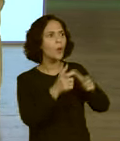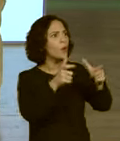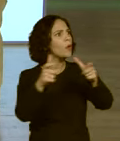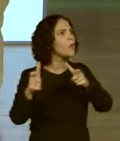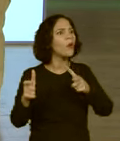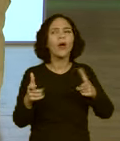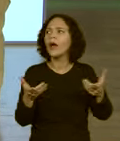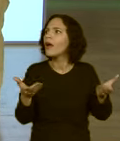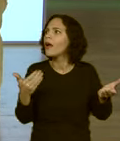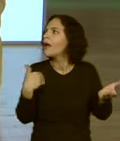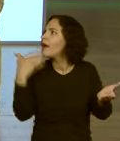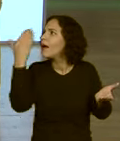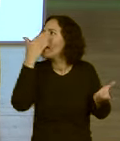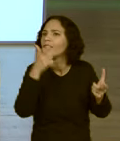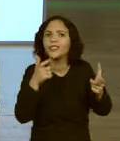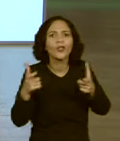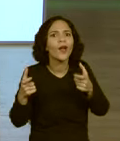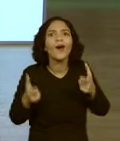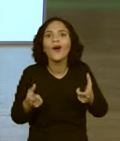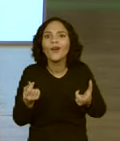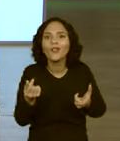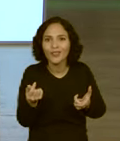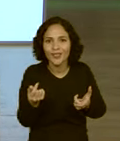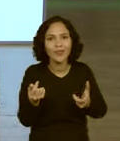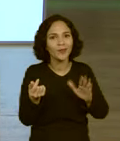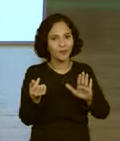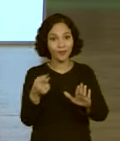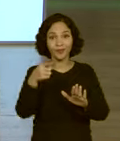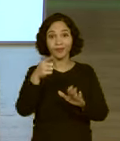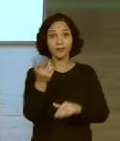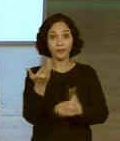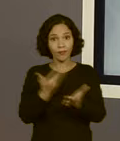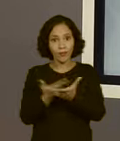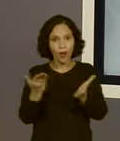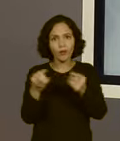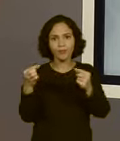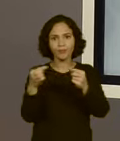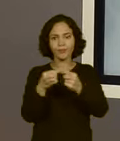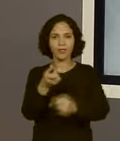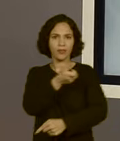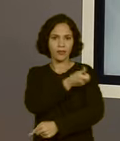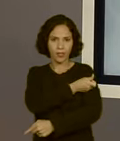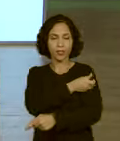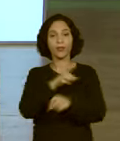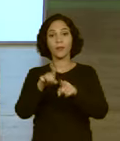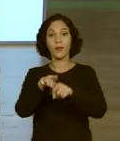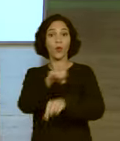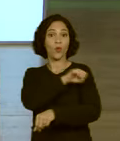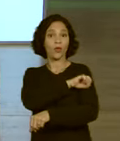lugar que a gente não está vendo? Essa aula é para os sextos e oitavos anos e